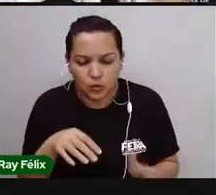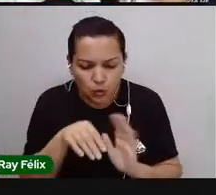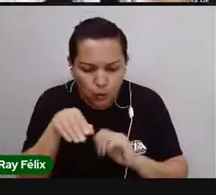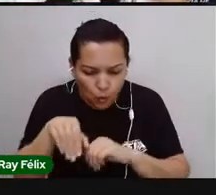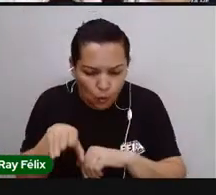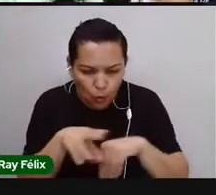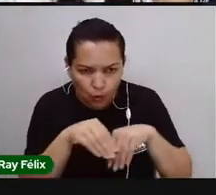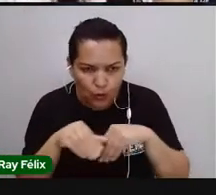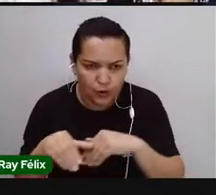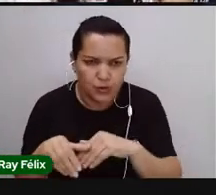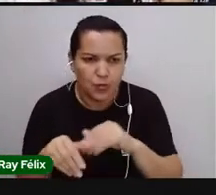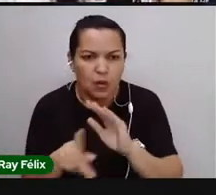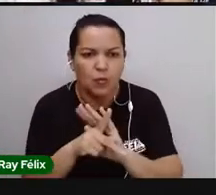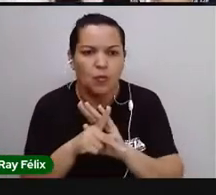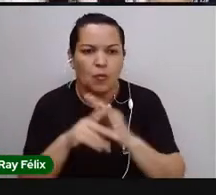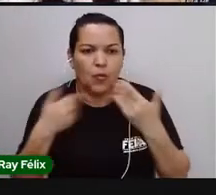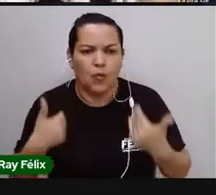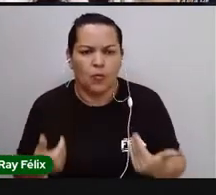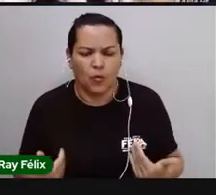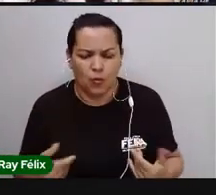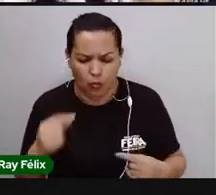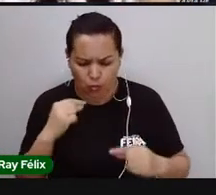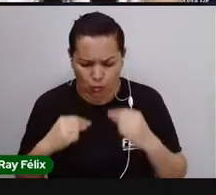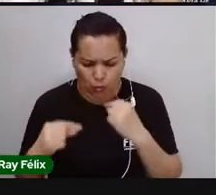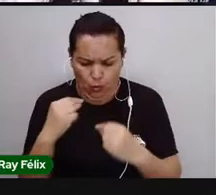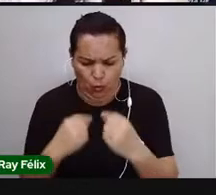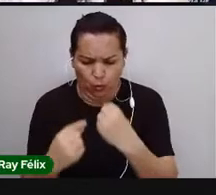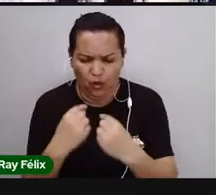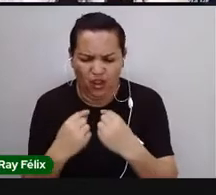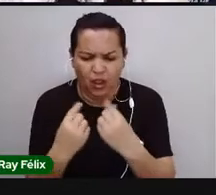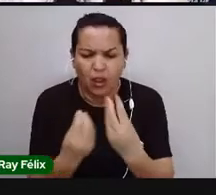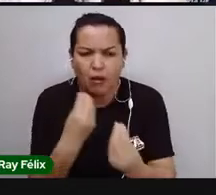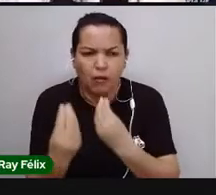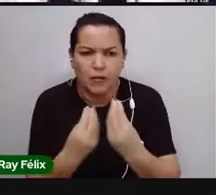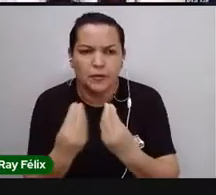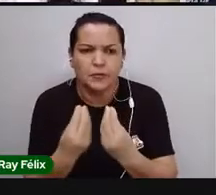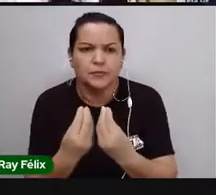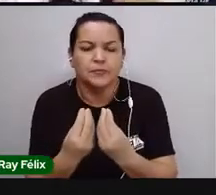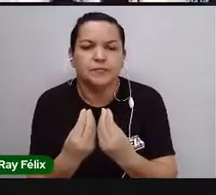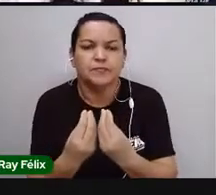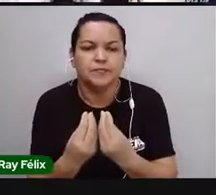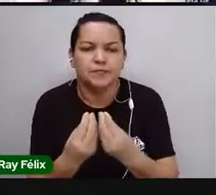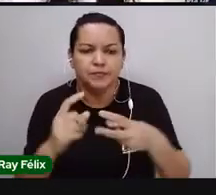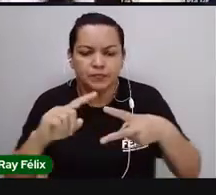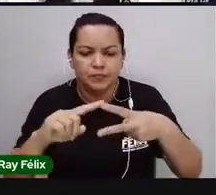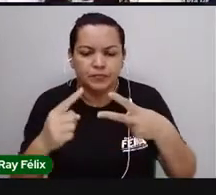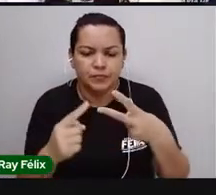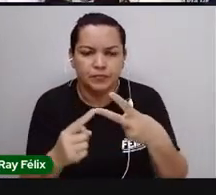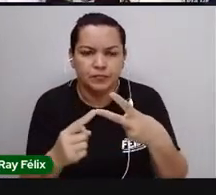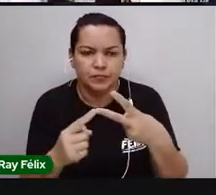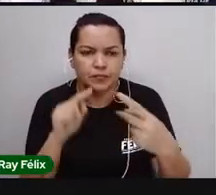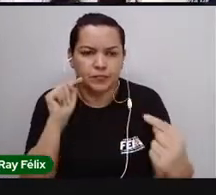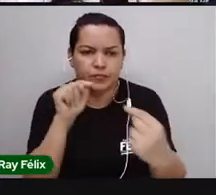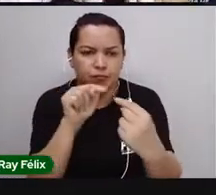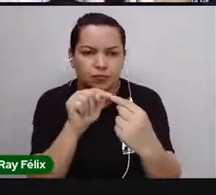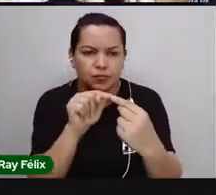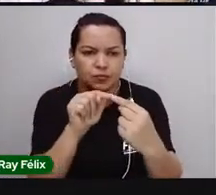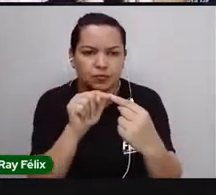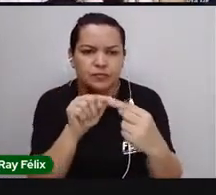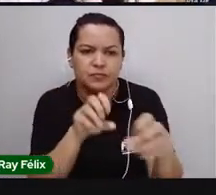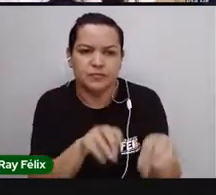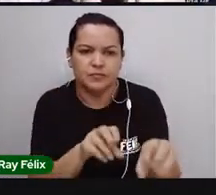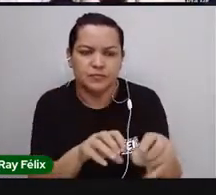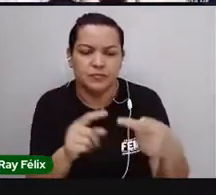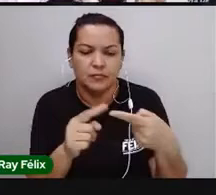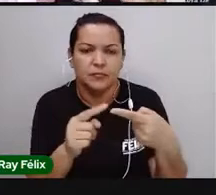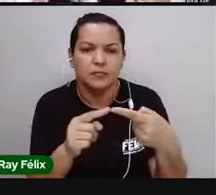sobre o nosso próprio corpo. O que que tem no meu corpo? Como é que eu sou? E aí, pra isso, nós temos dois objetivos pra aula de hoje. Primeiro